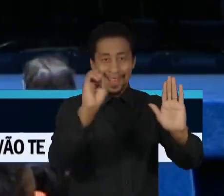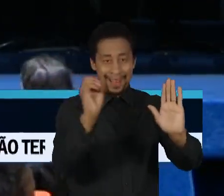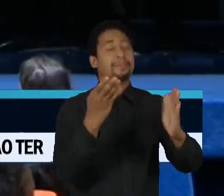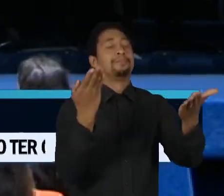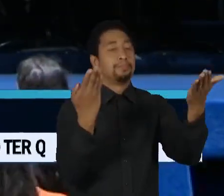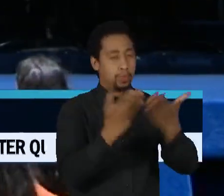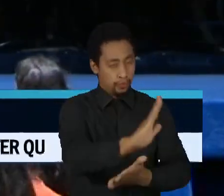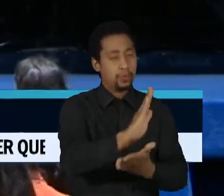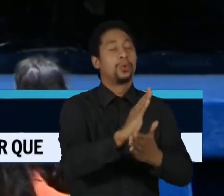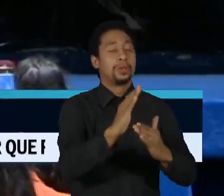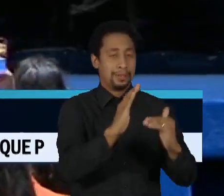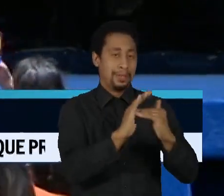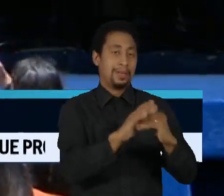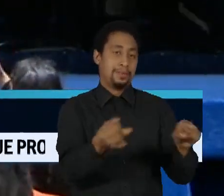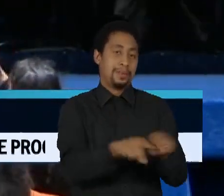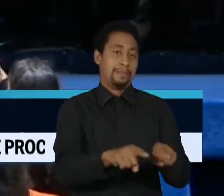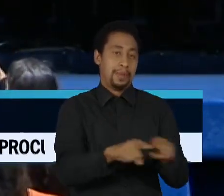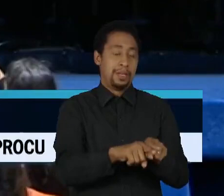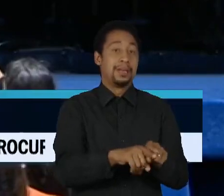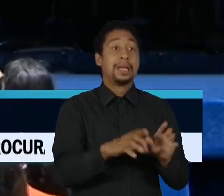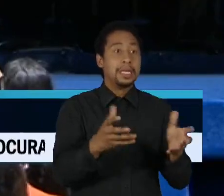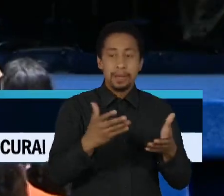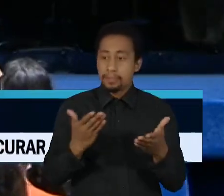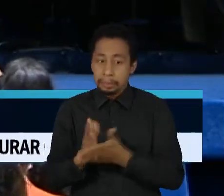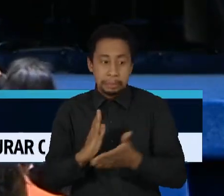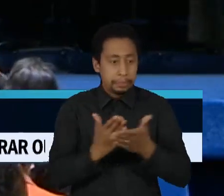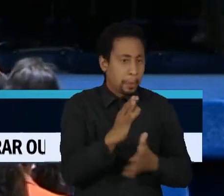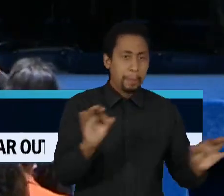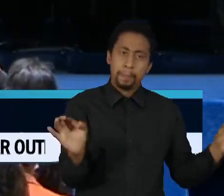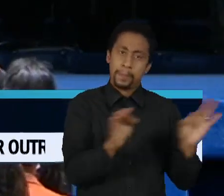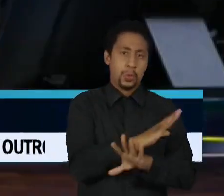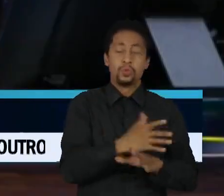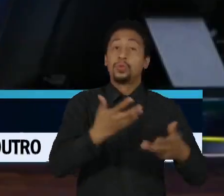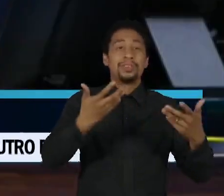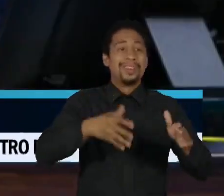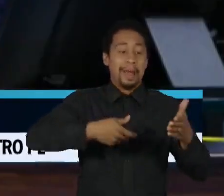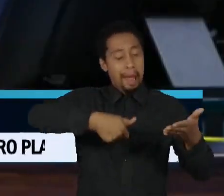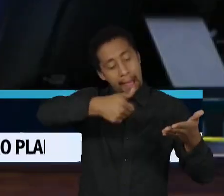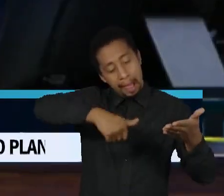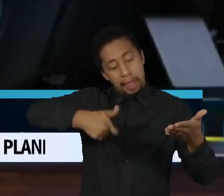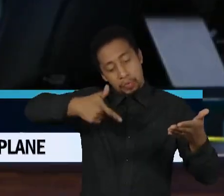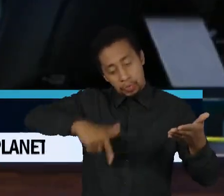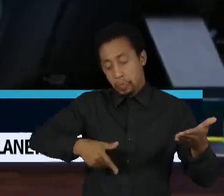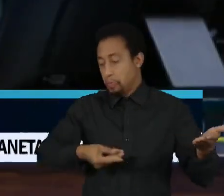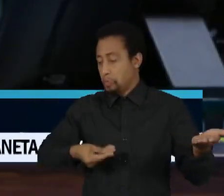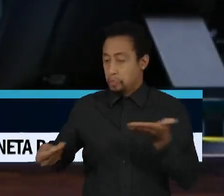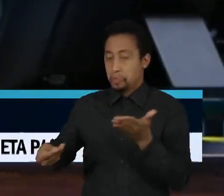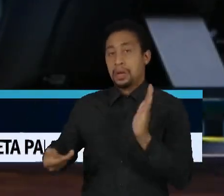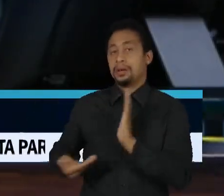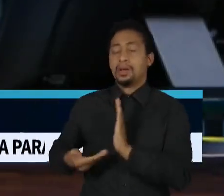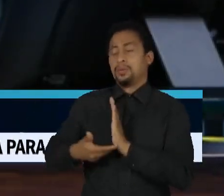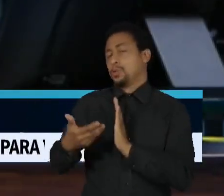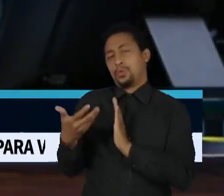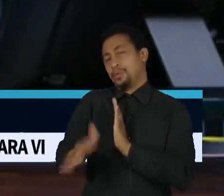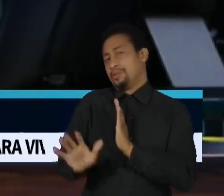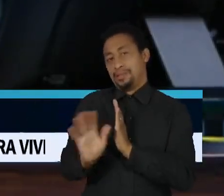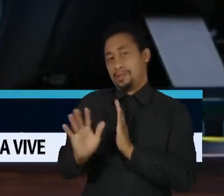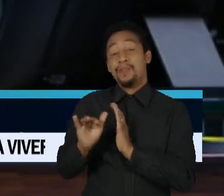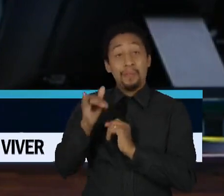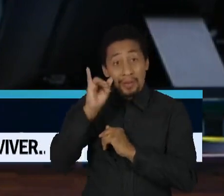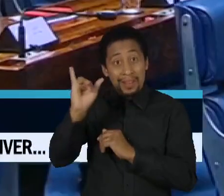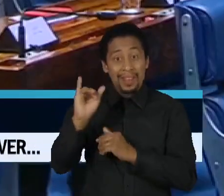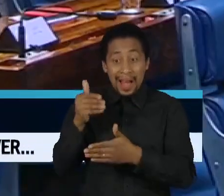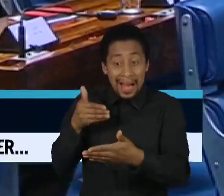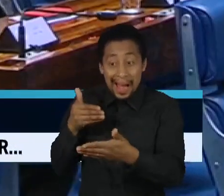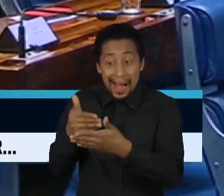aprovação sem precisar passar por uma nova análise dos deputados, o que poderia levar à perda da validade da